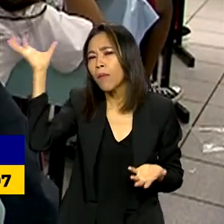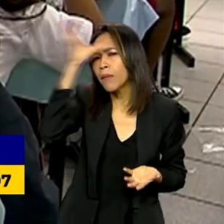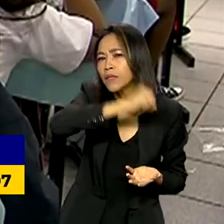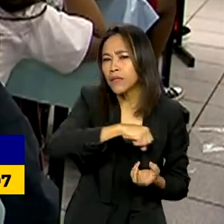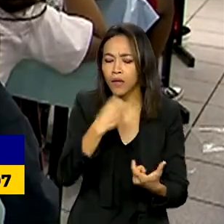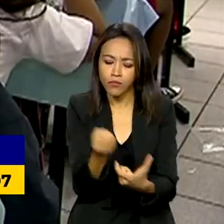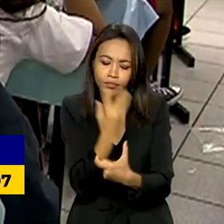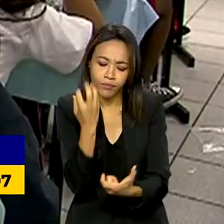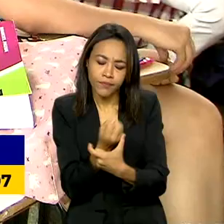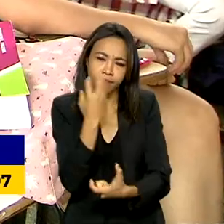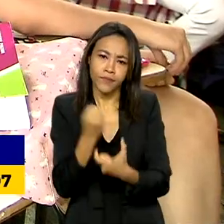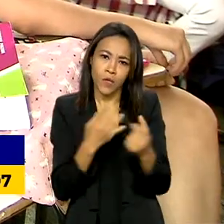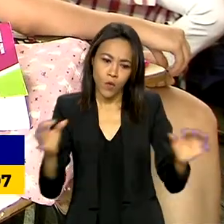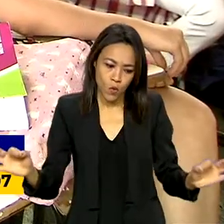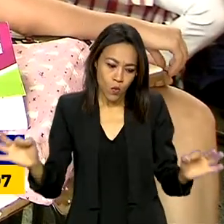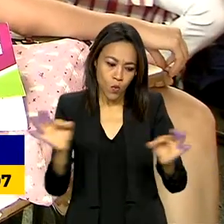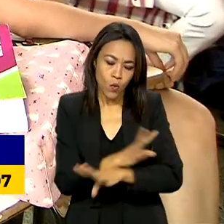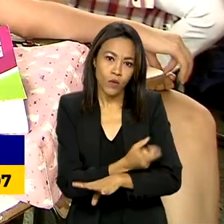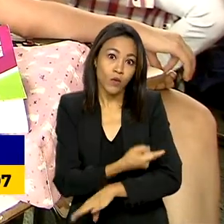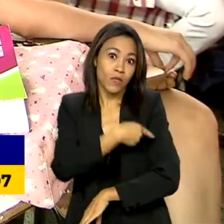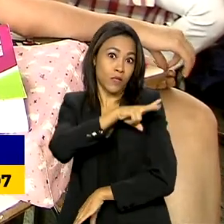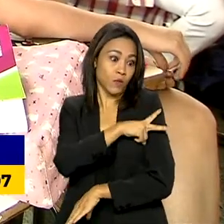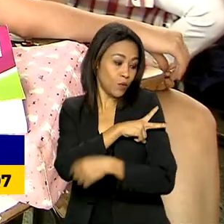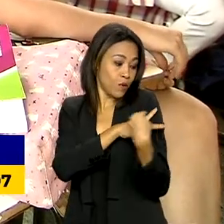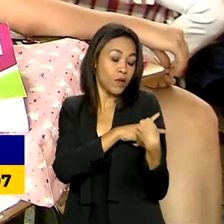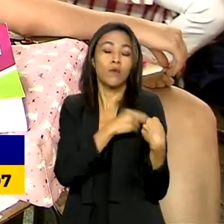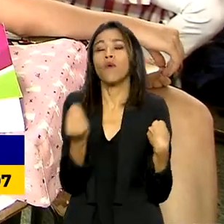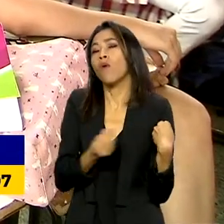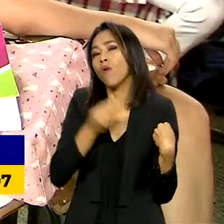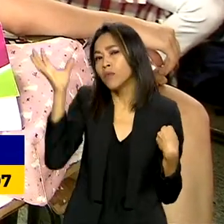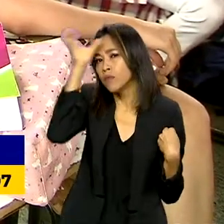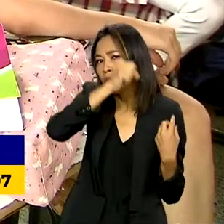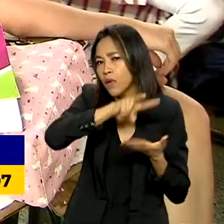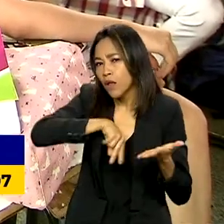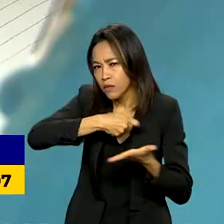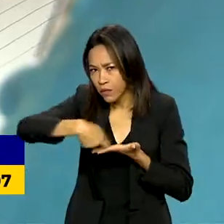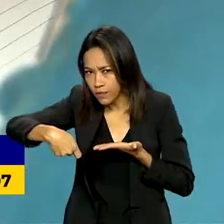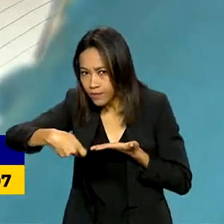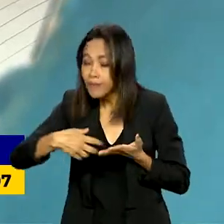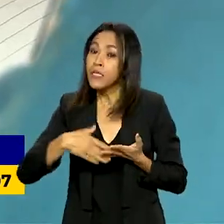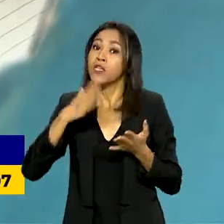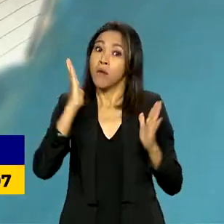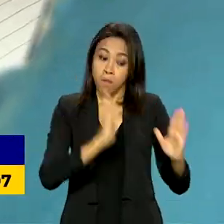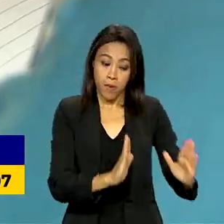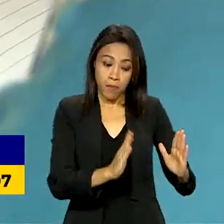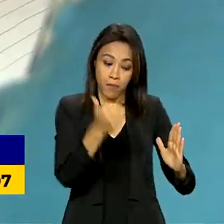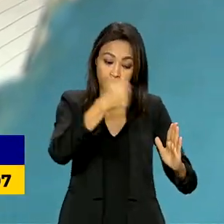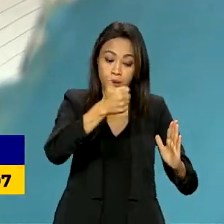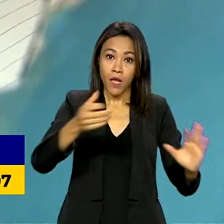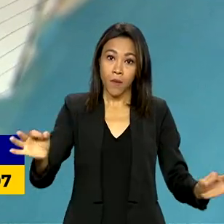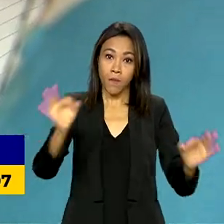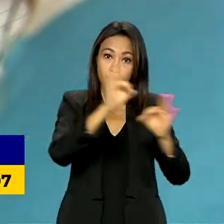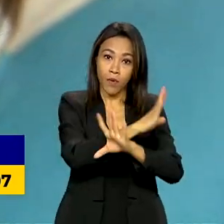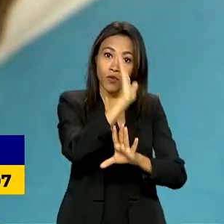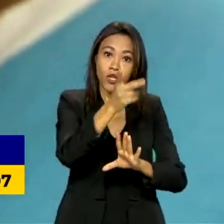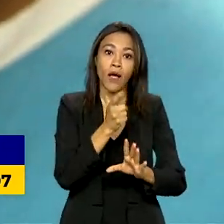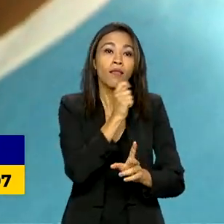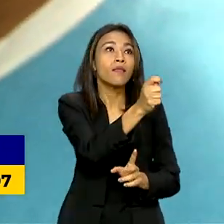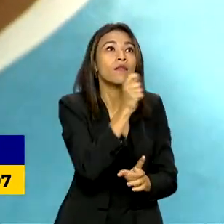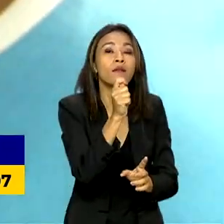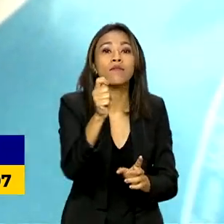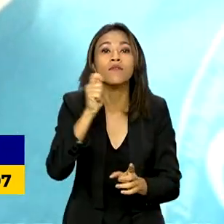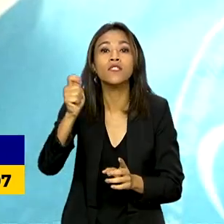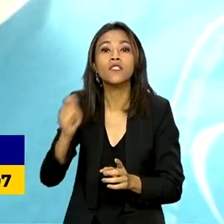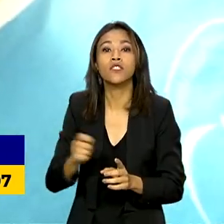criança ao final do segundo ano do ensino fundamental. A primeira etapa já foi concluída após entrevistas